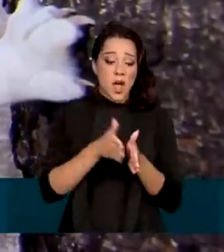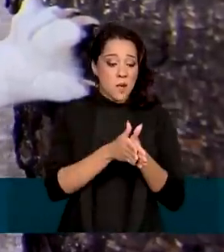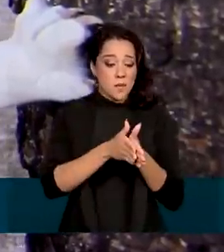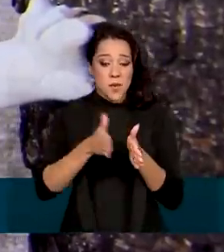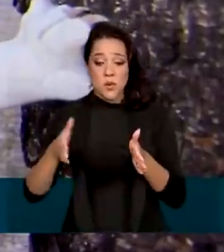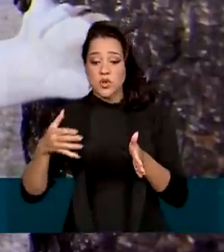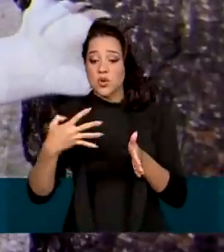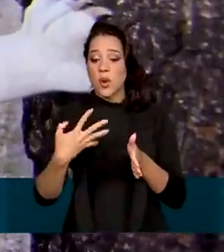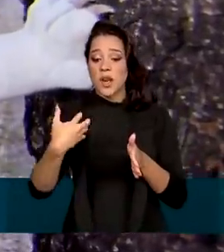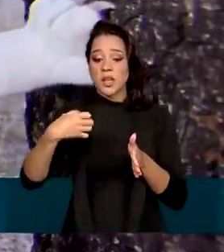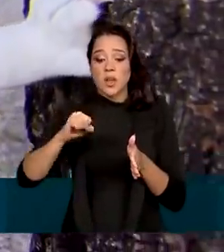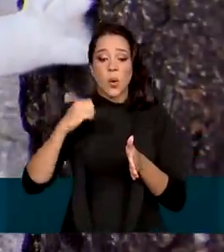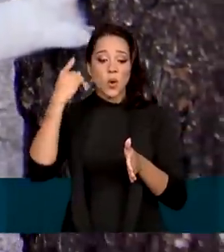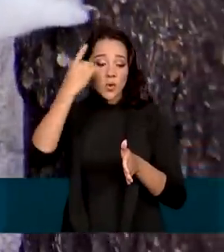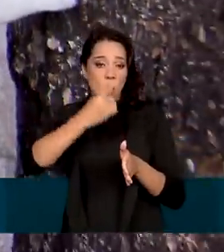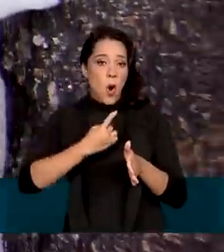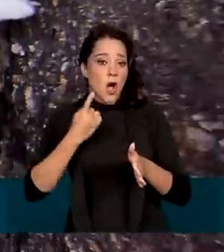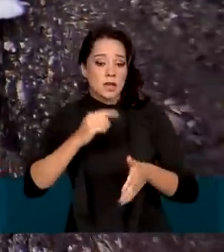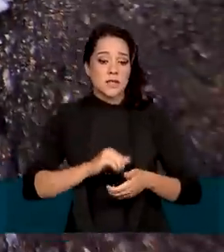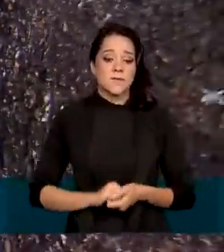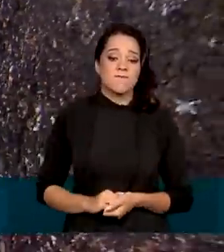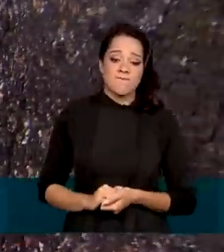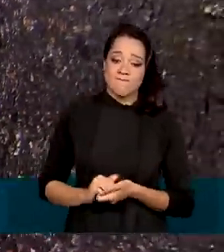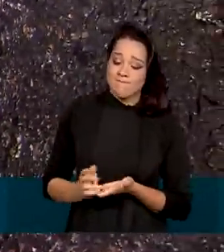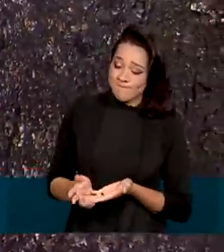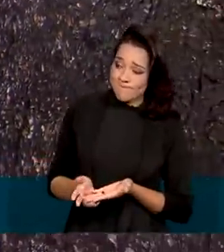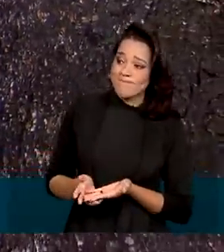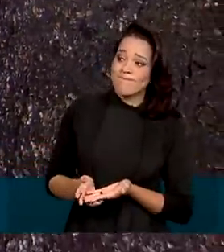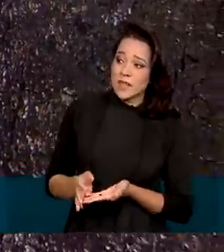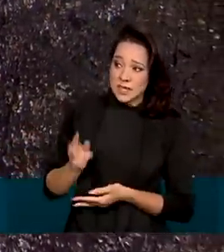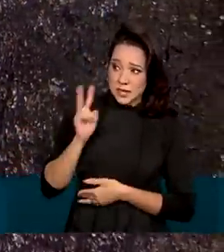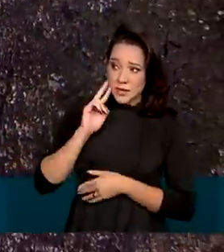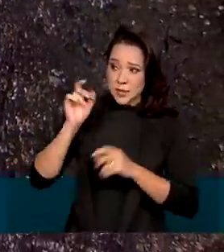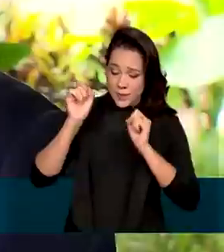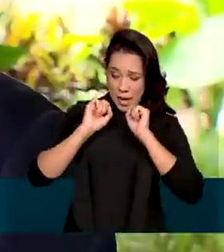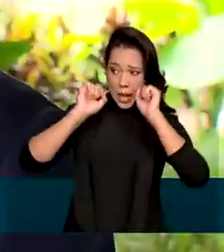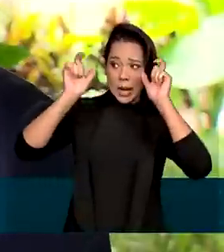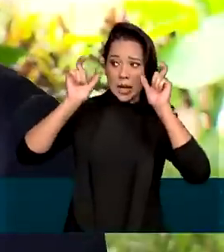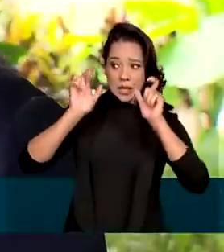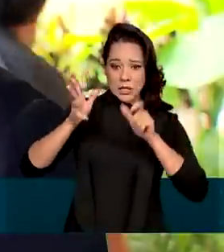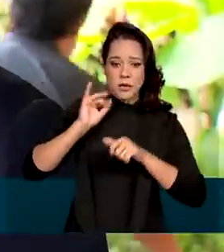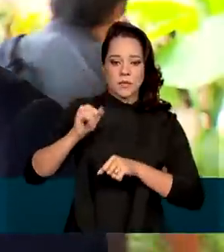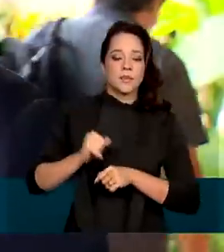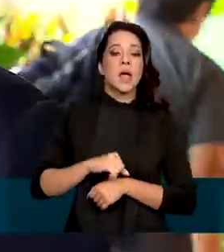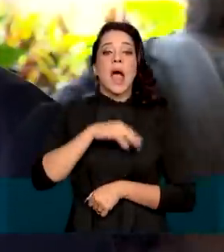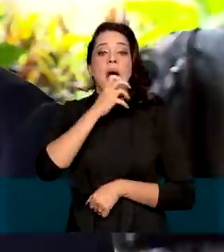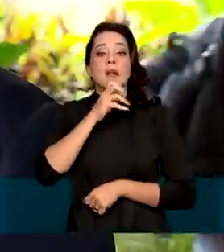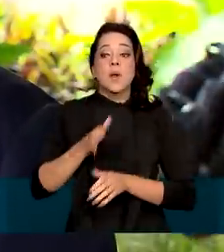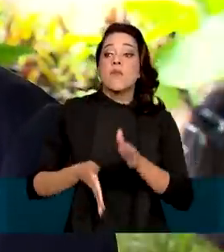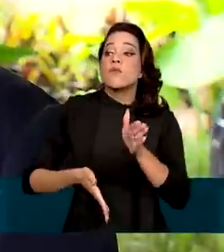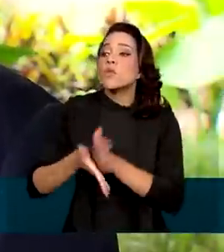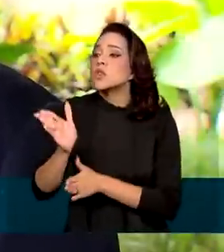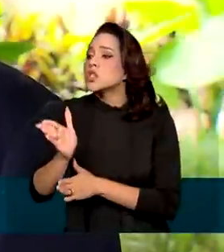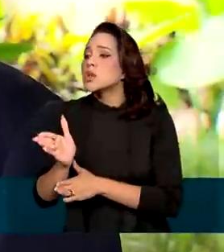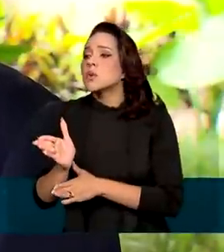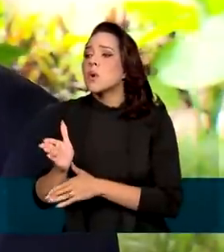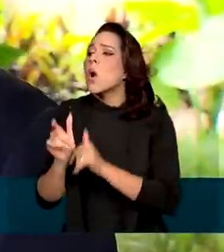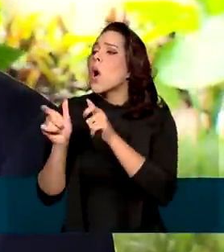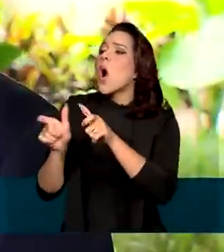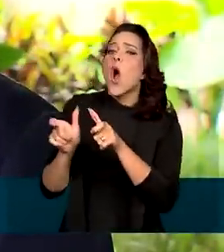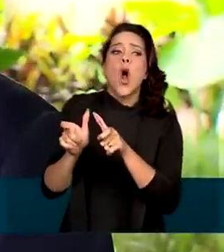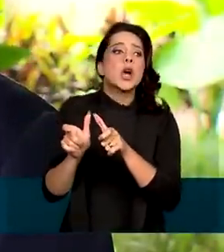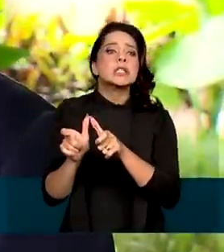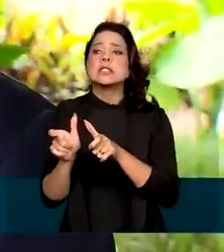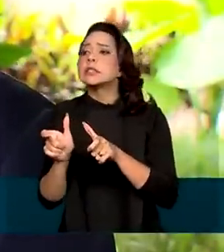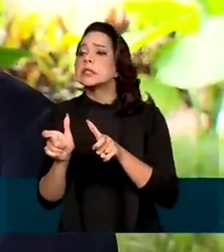48 horas. Veja quando ligar o alerta. O animal fugiu e você não sabe para onde o